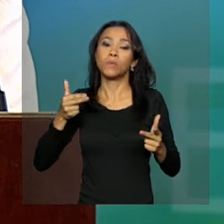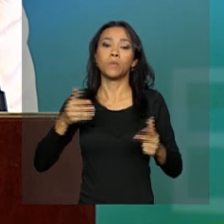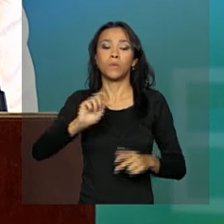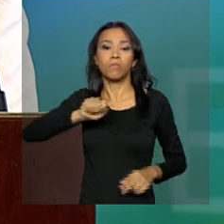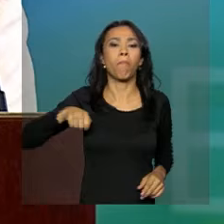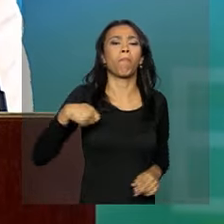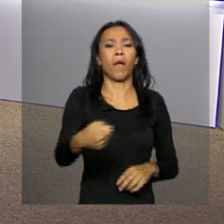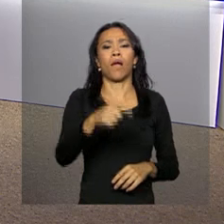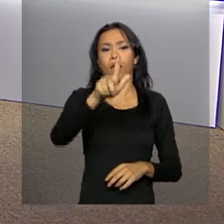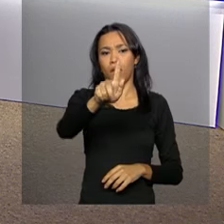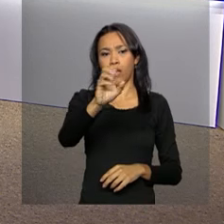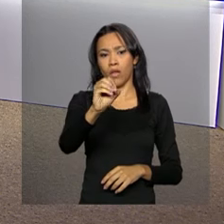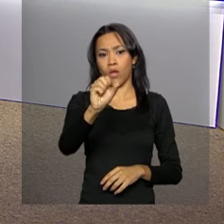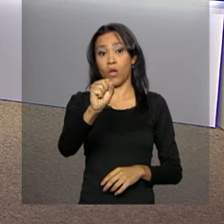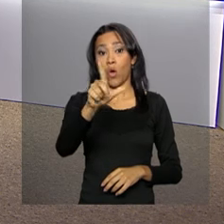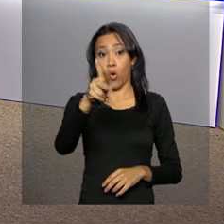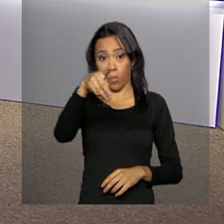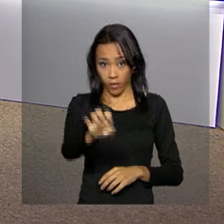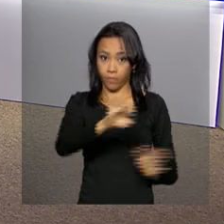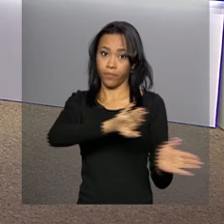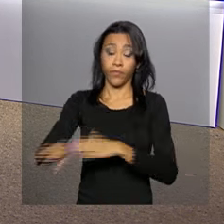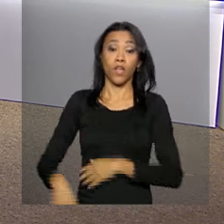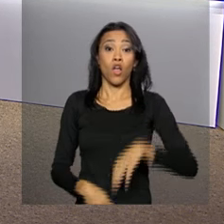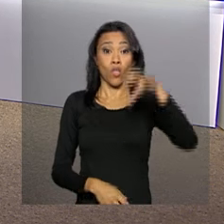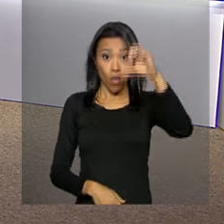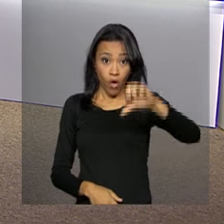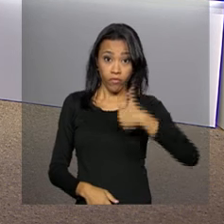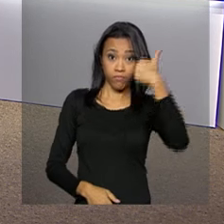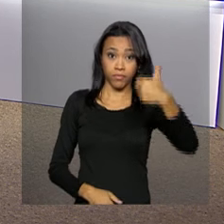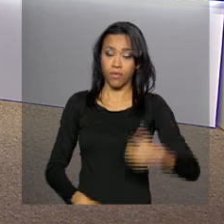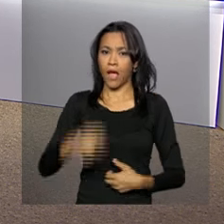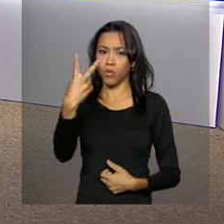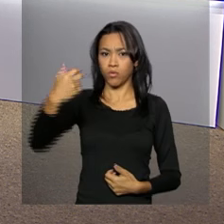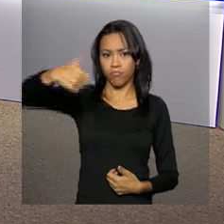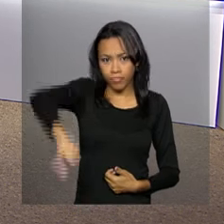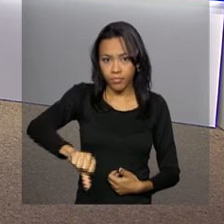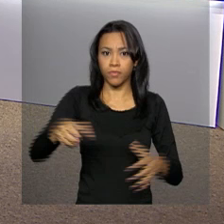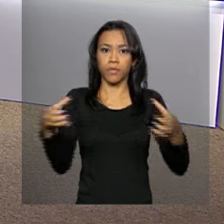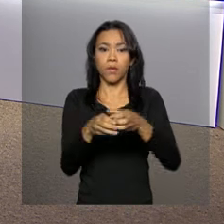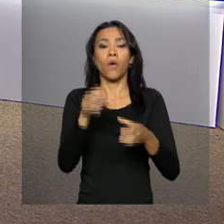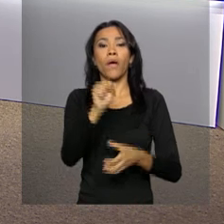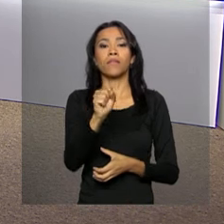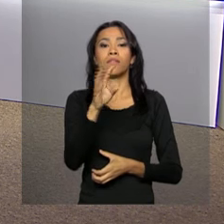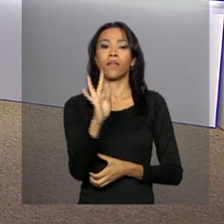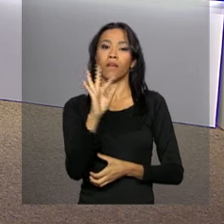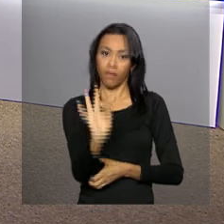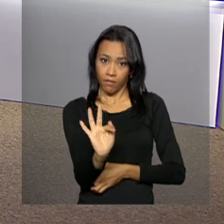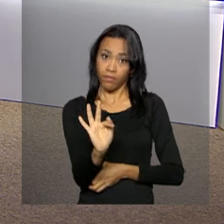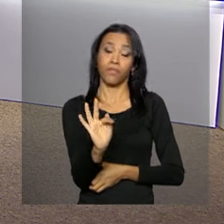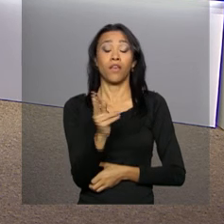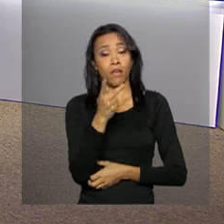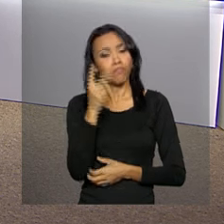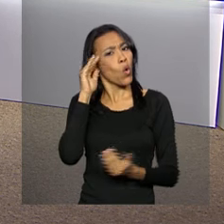começam assim. Por nove votos a dois, o Supremo Tribunal Federal manteve nesta quarta-feira o entendimento